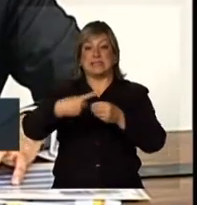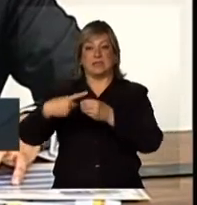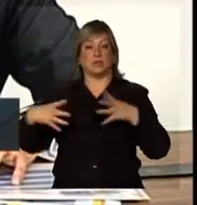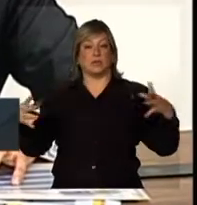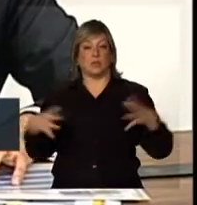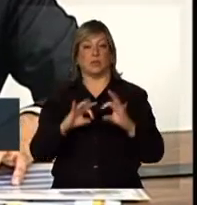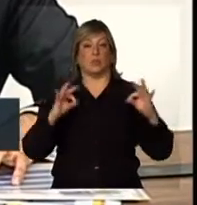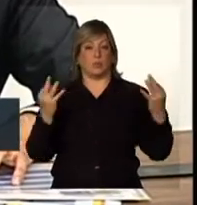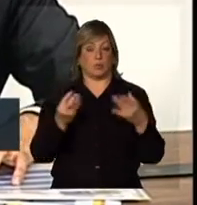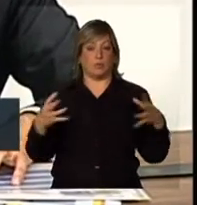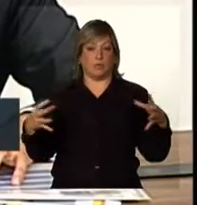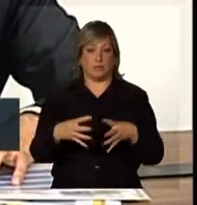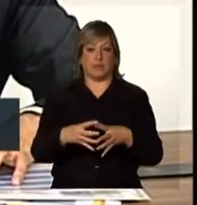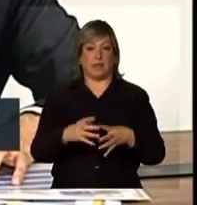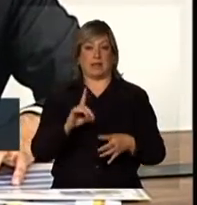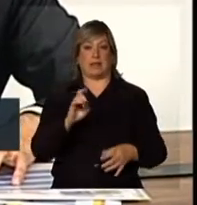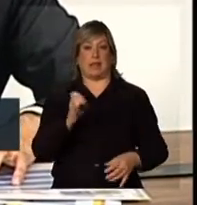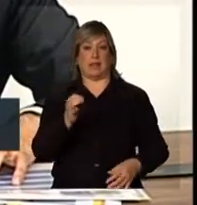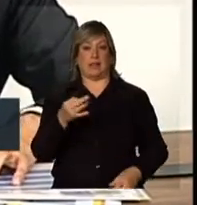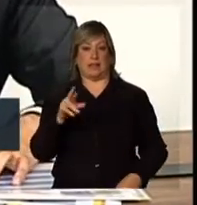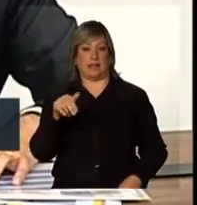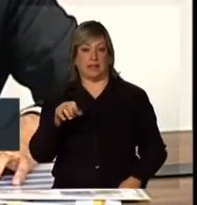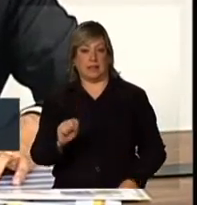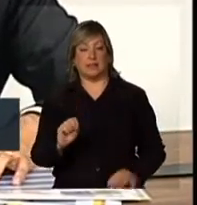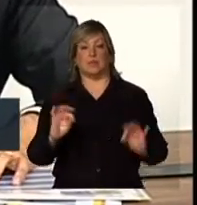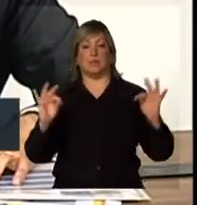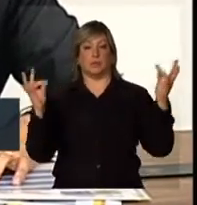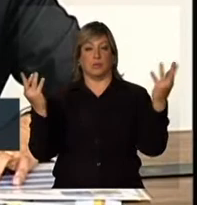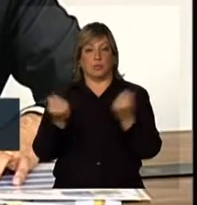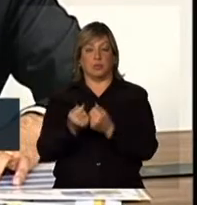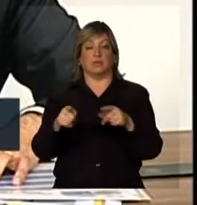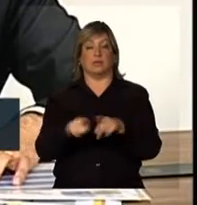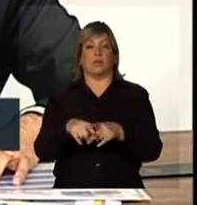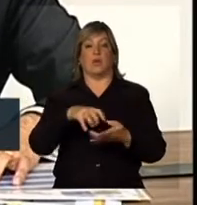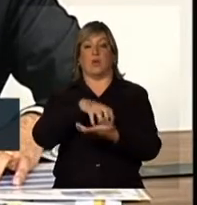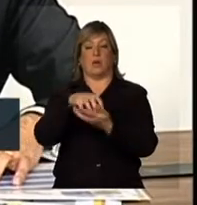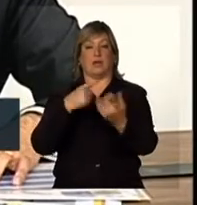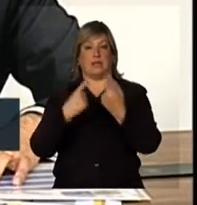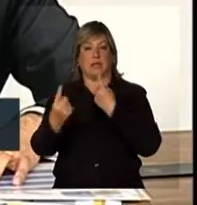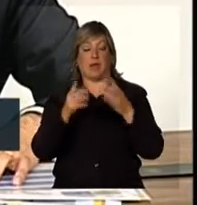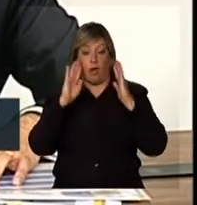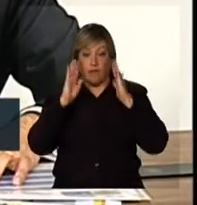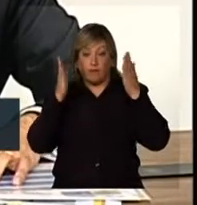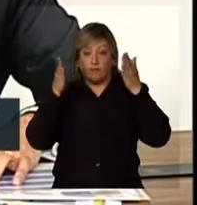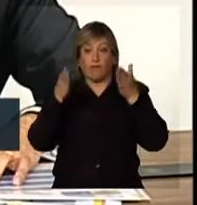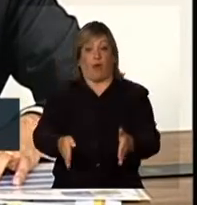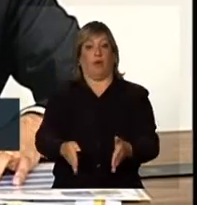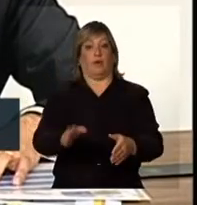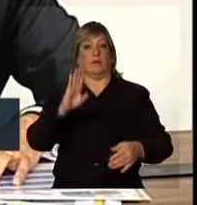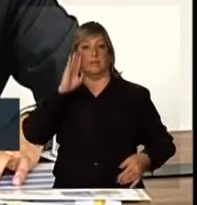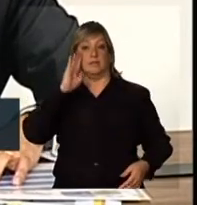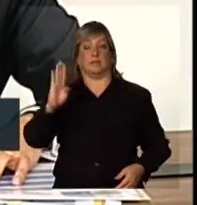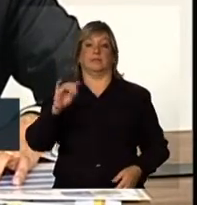todos os DETRANS e os órgãos executivos municipais de trânsito, focados no